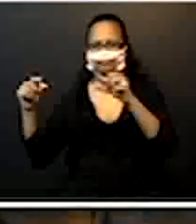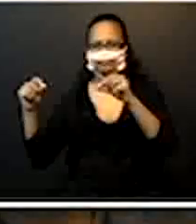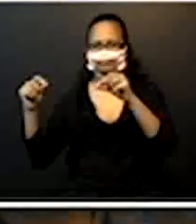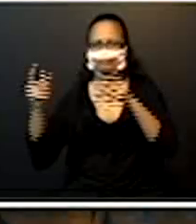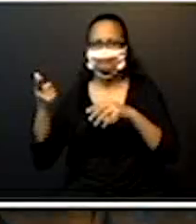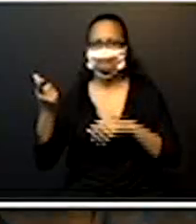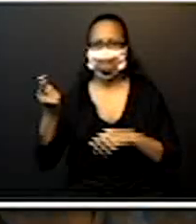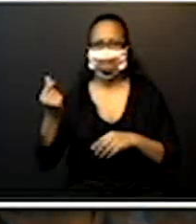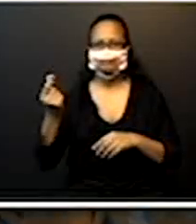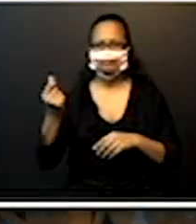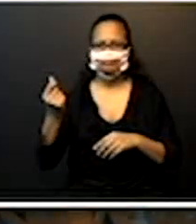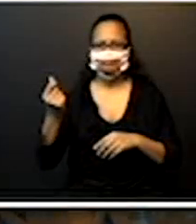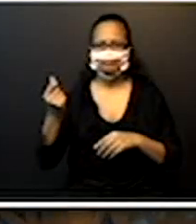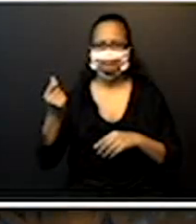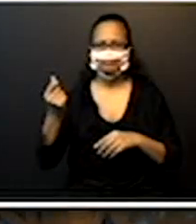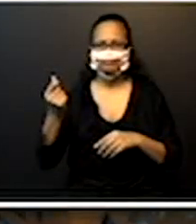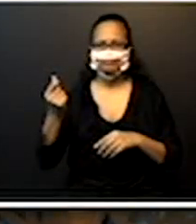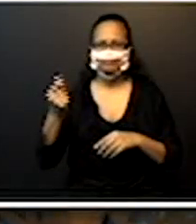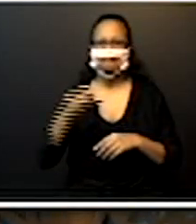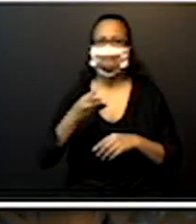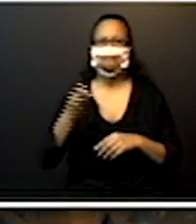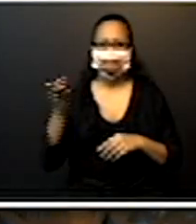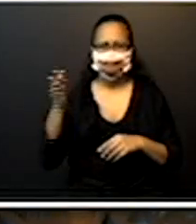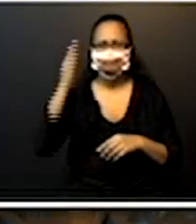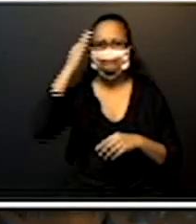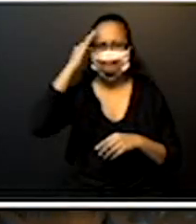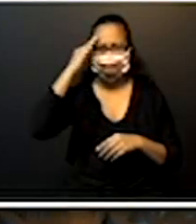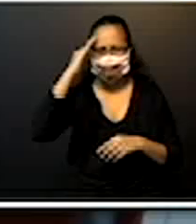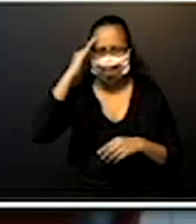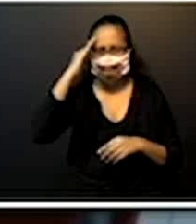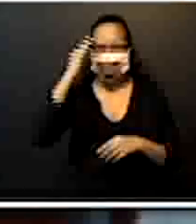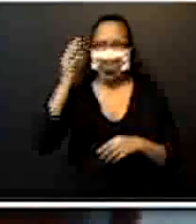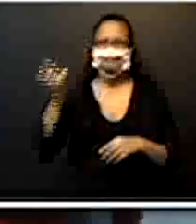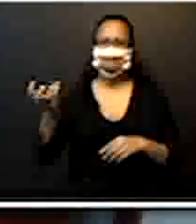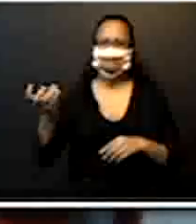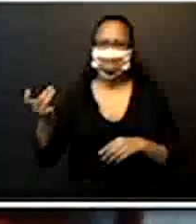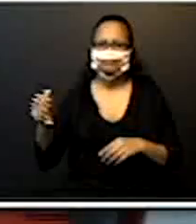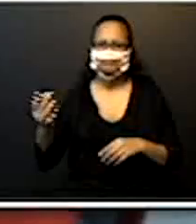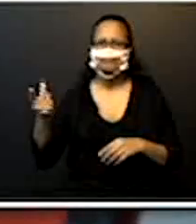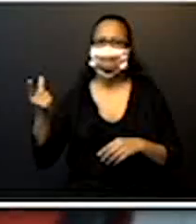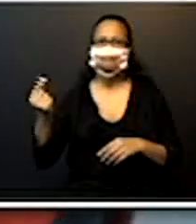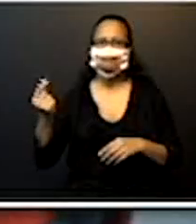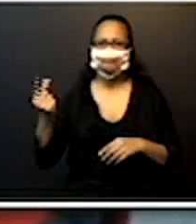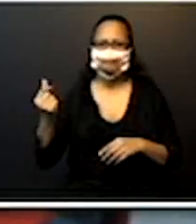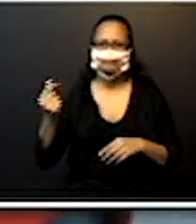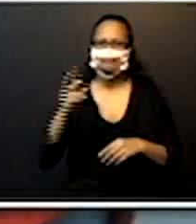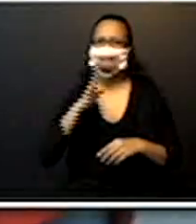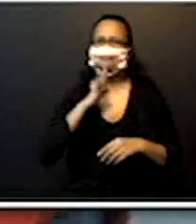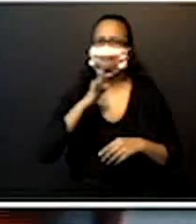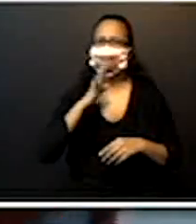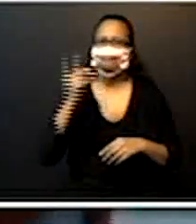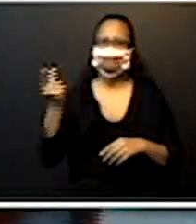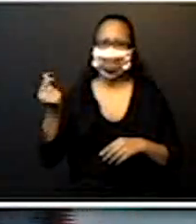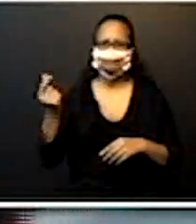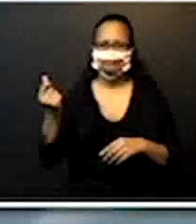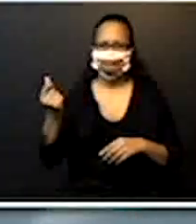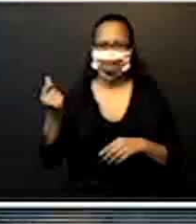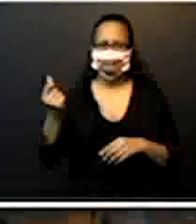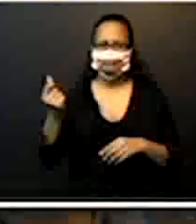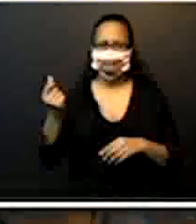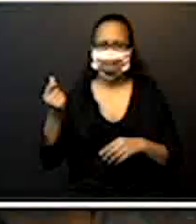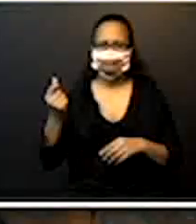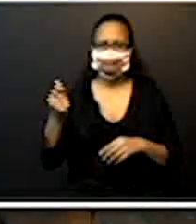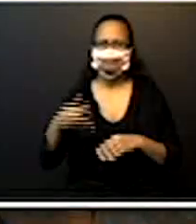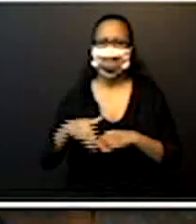mundo sabe contar, todo mundo conhece o dinheiro. Está vendo? Tudo isso, gente,